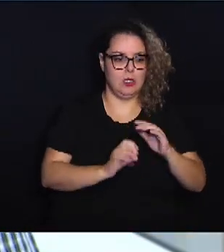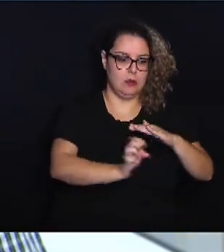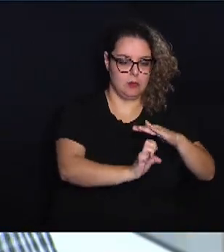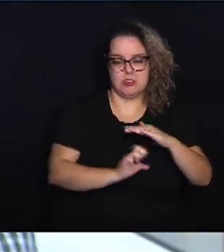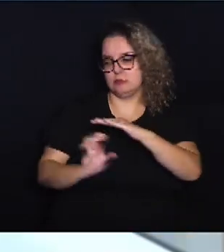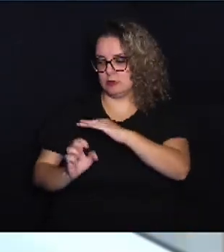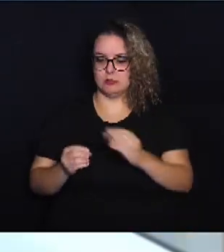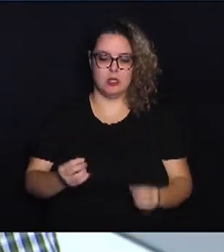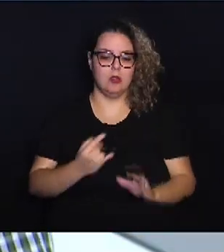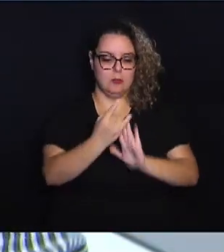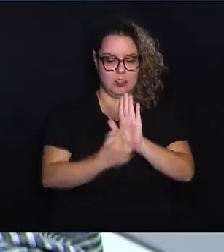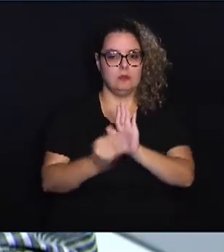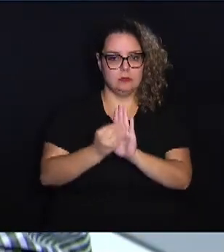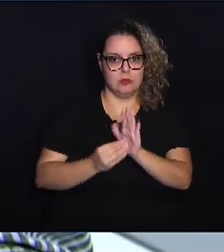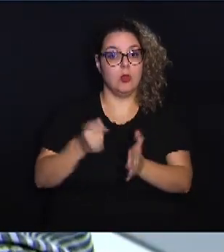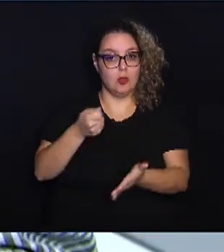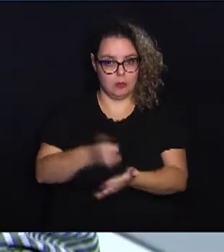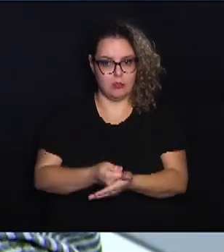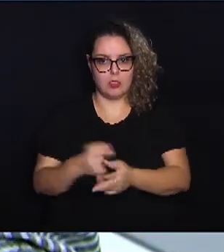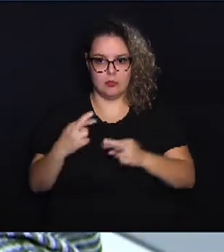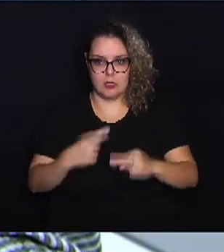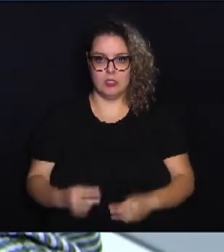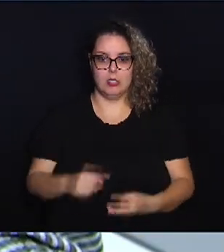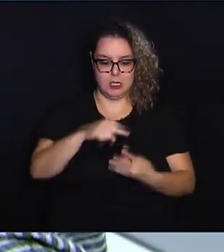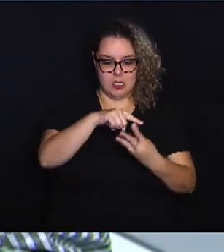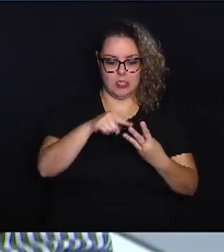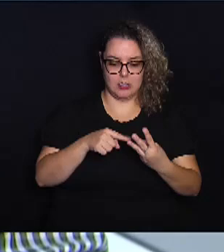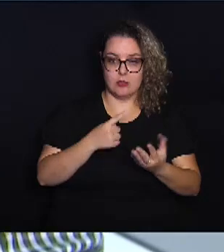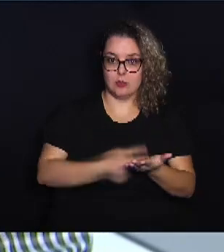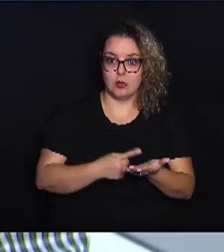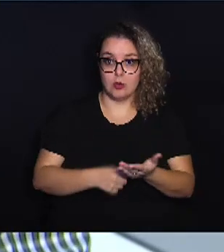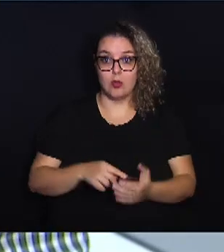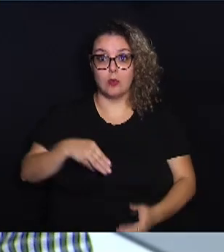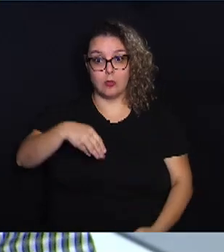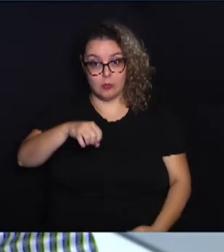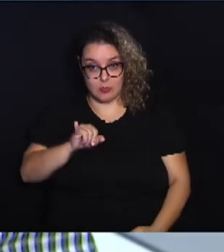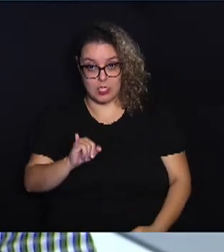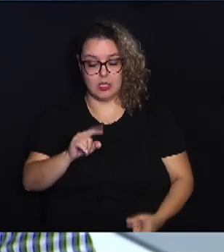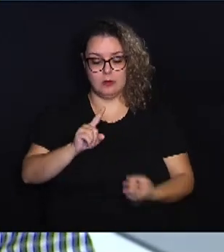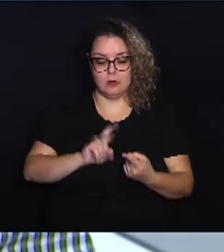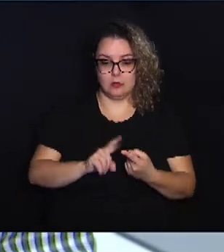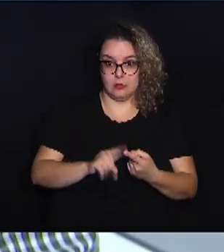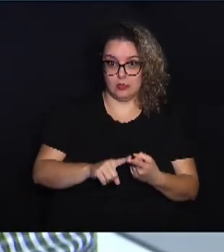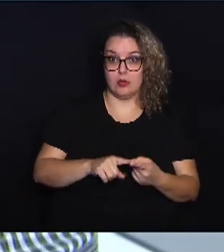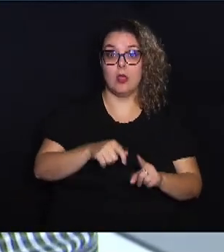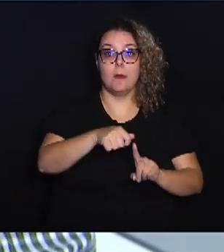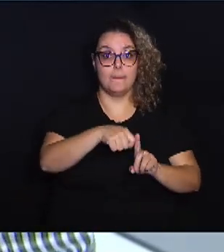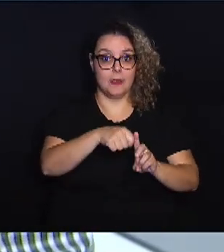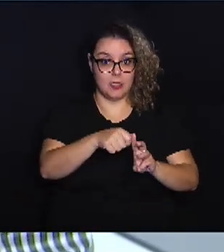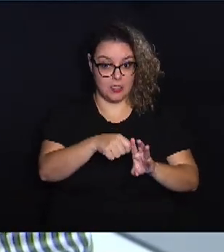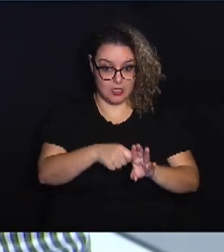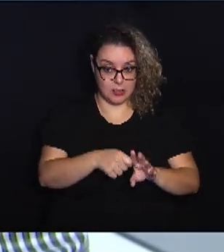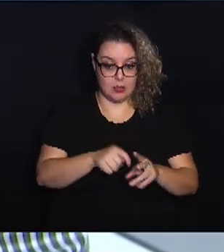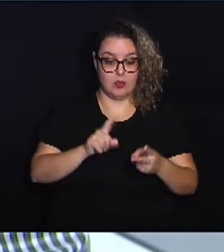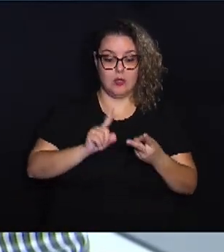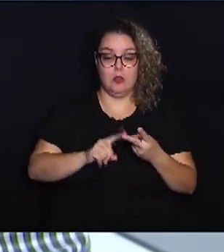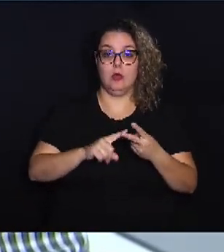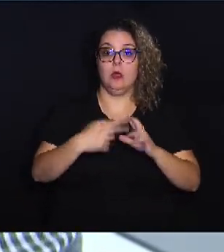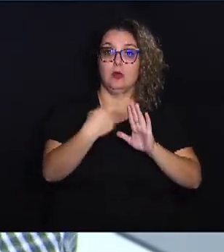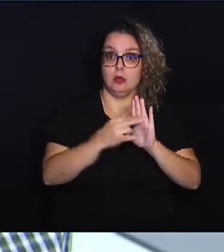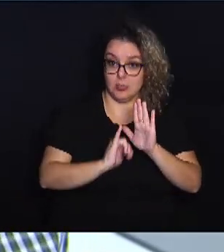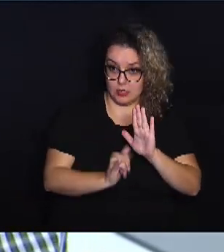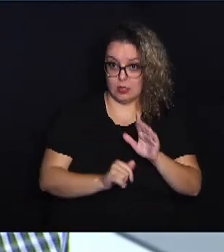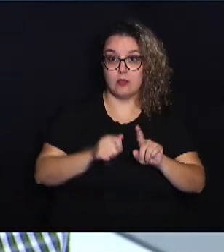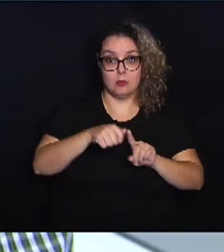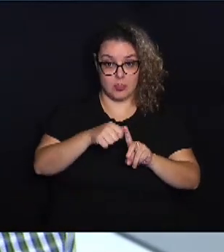obrigado a emitir nota fiscal. Nós temos três compromissos como MEI, né? É a contribuição mensal, é esse relatório que eu faço